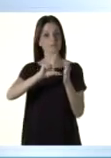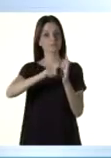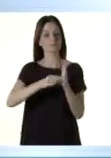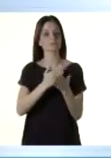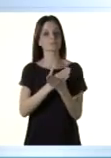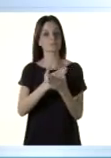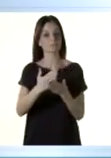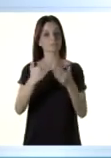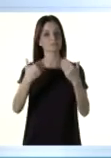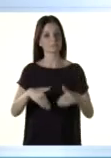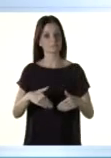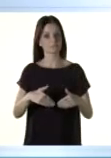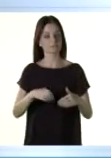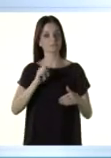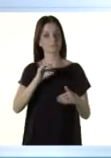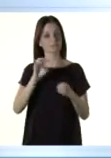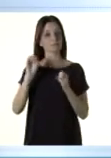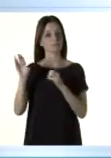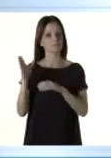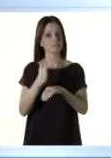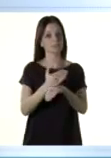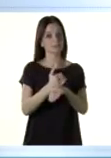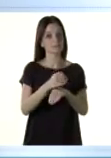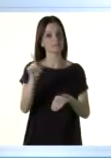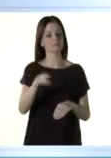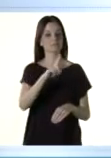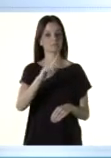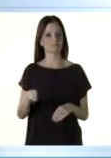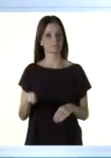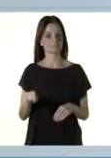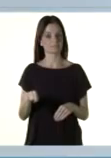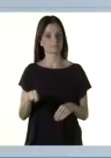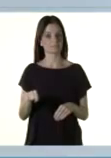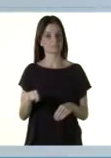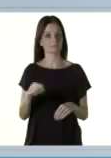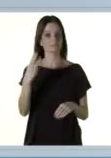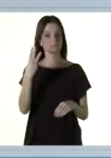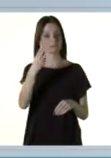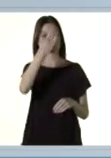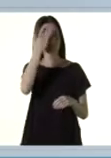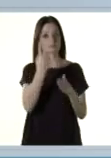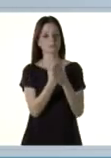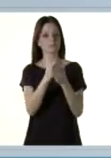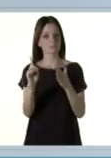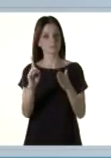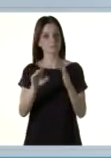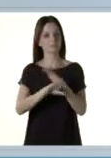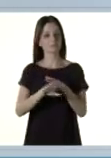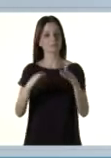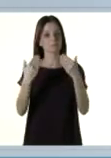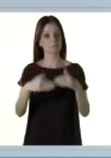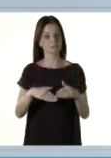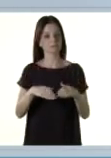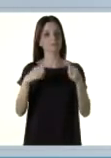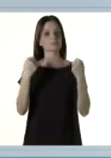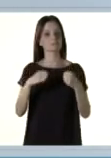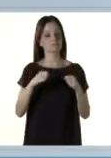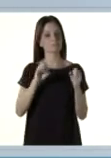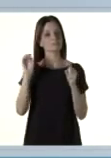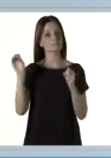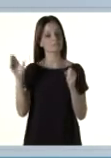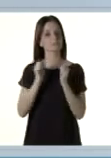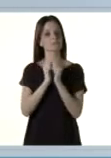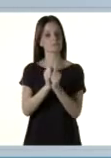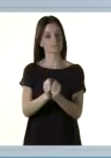horas após o início do exame. Se sair antes, será eliminado. Os três últimos presentes na sala só vão ser